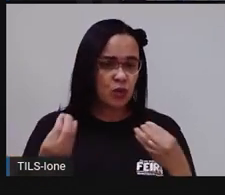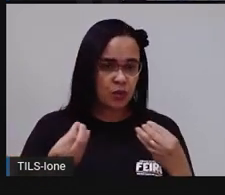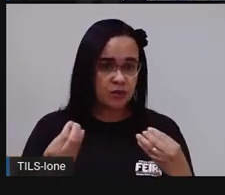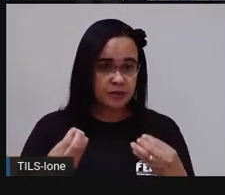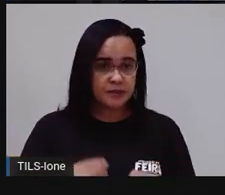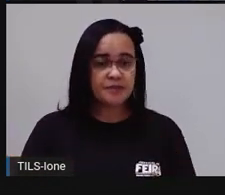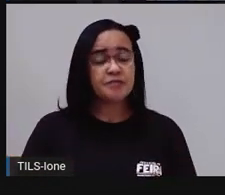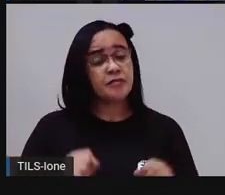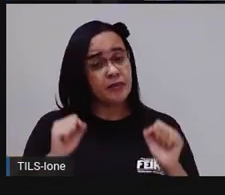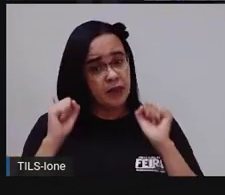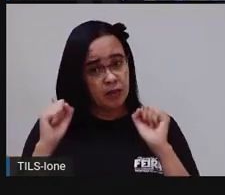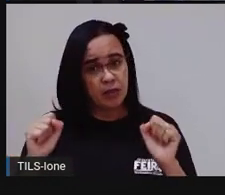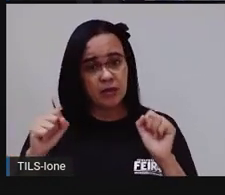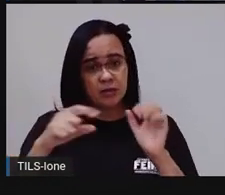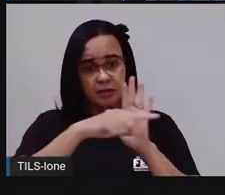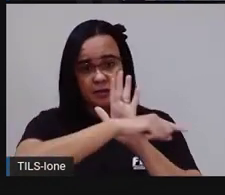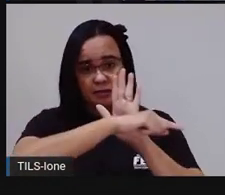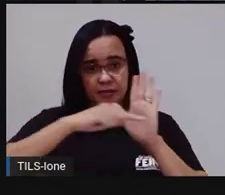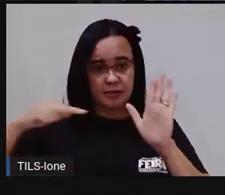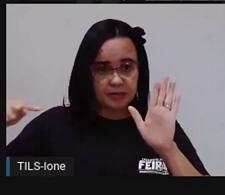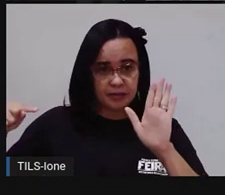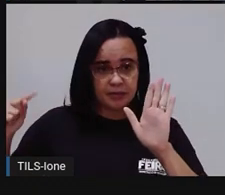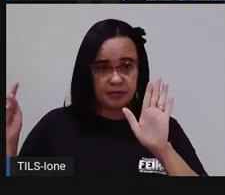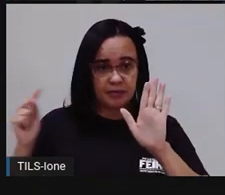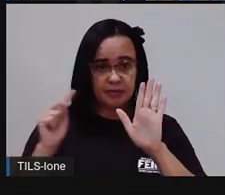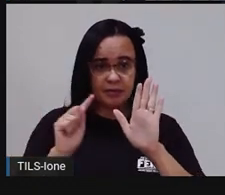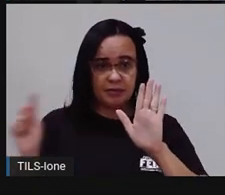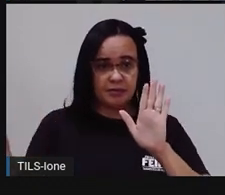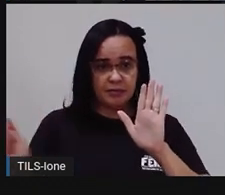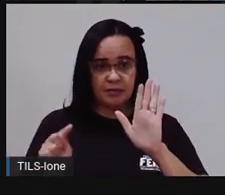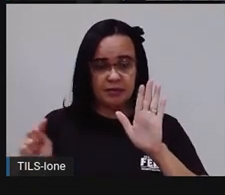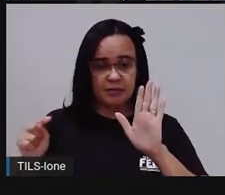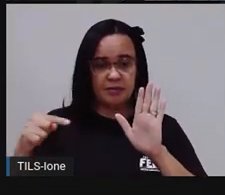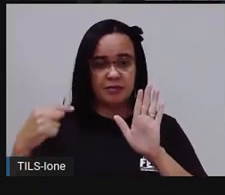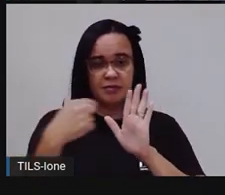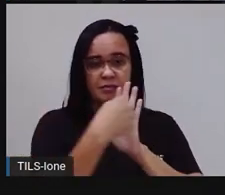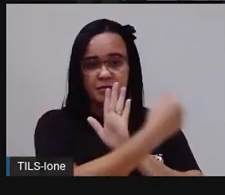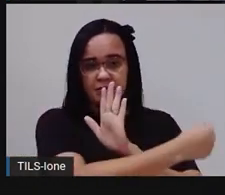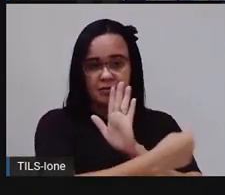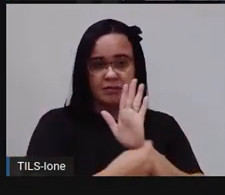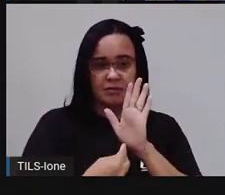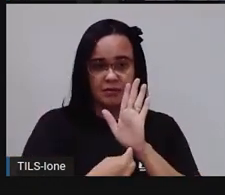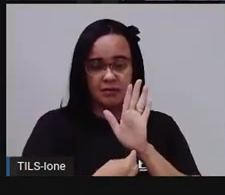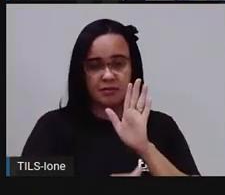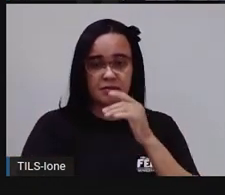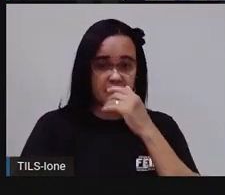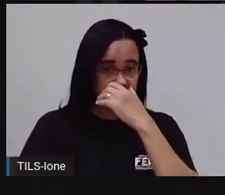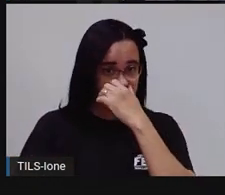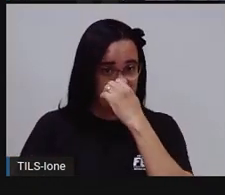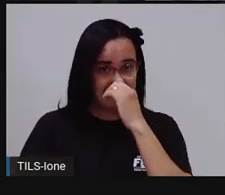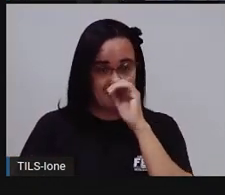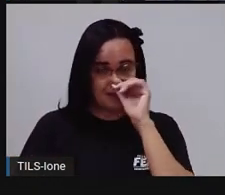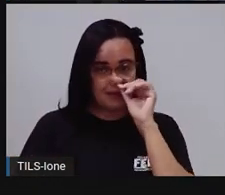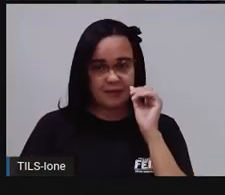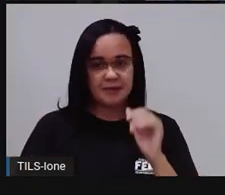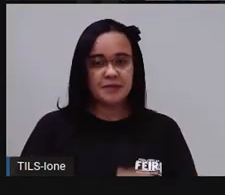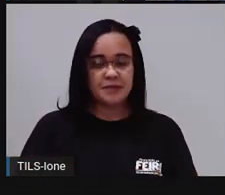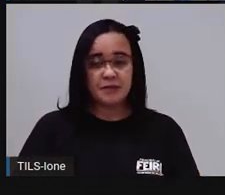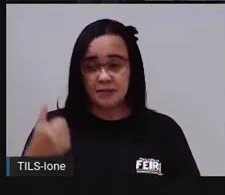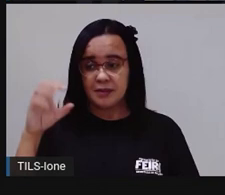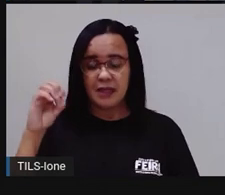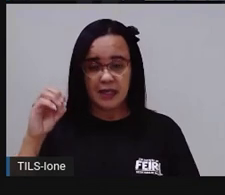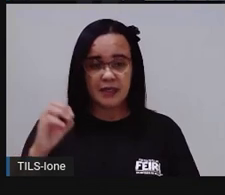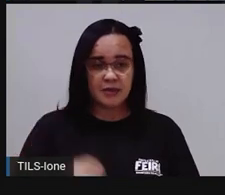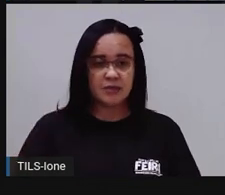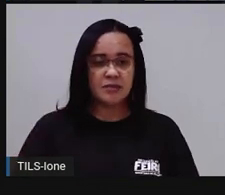nova reta, né? E aí, a gente vai lembrar, ó, depois do número 14, ele tá depois do número 10, né?